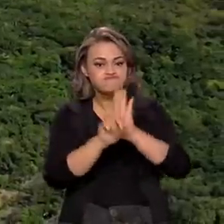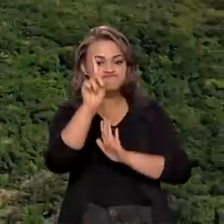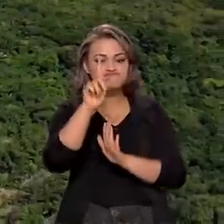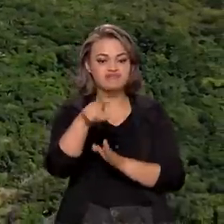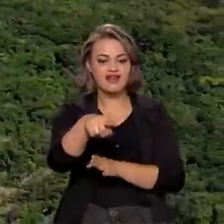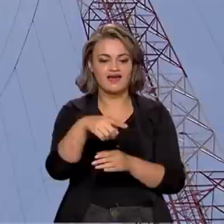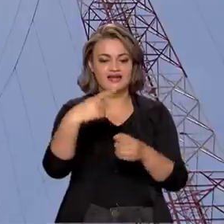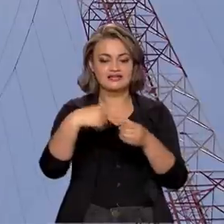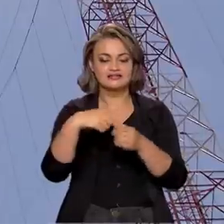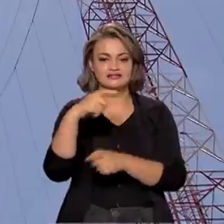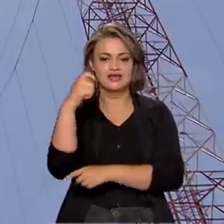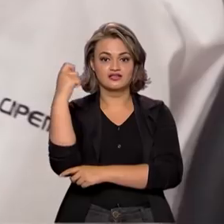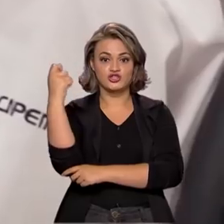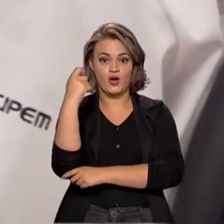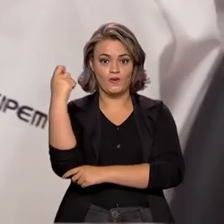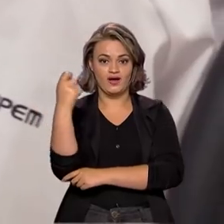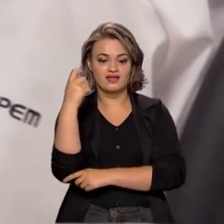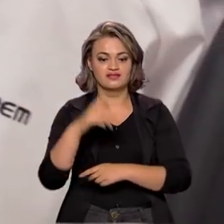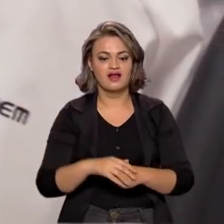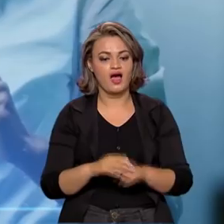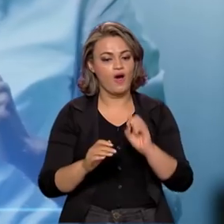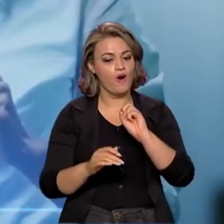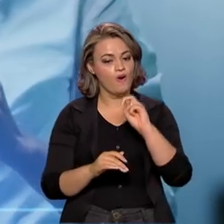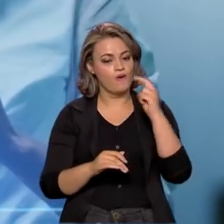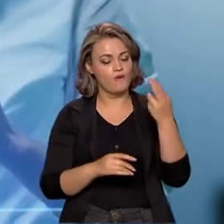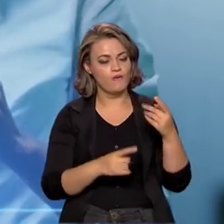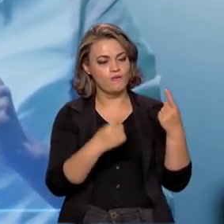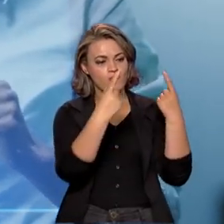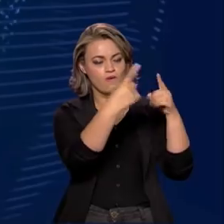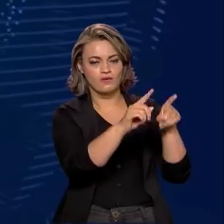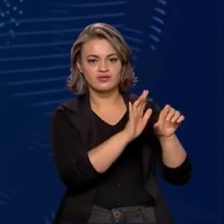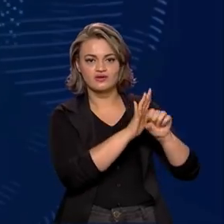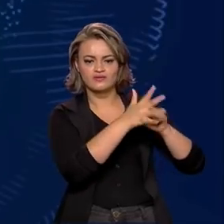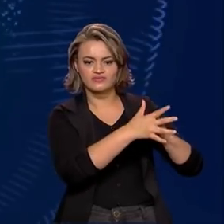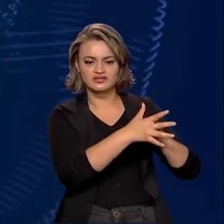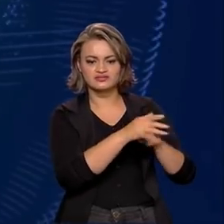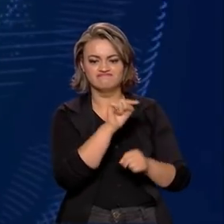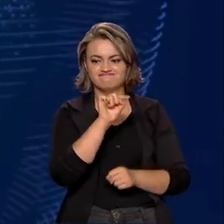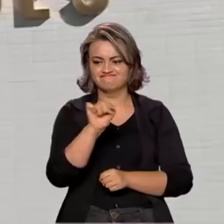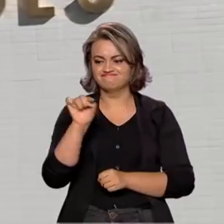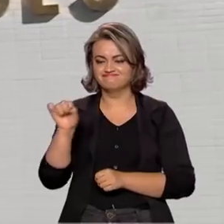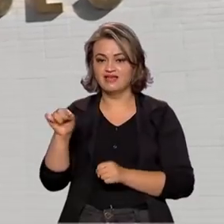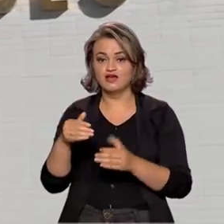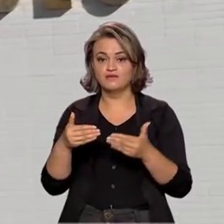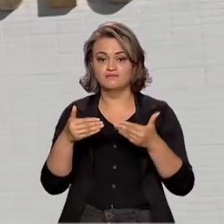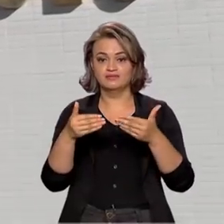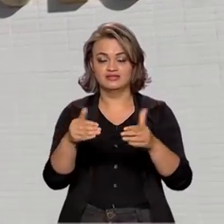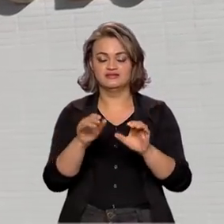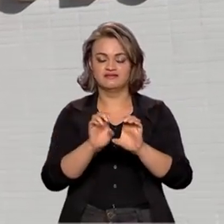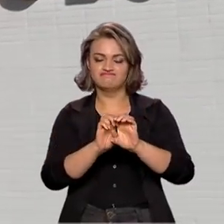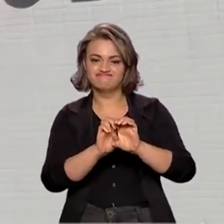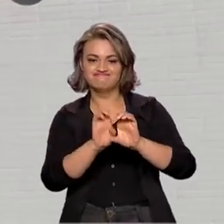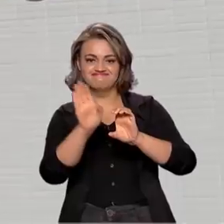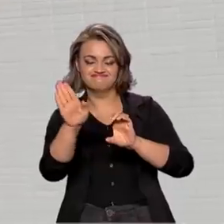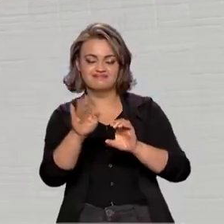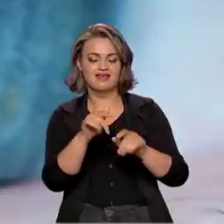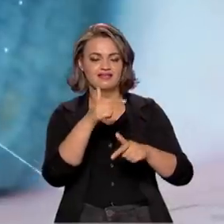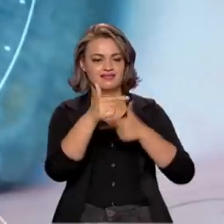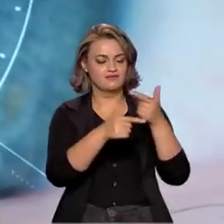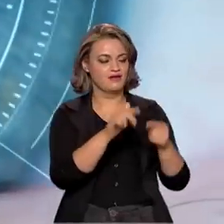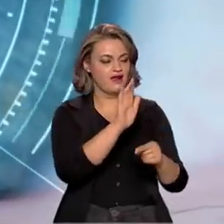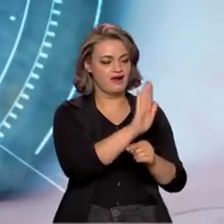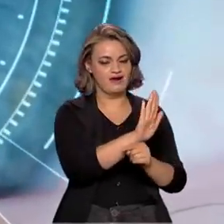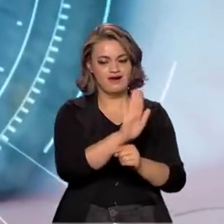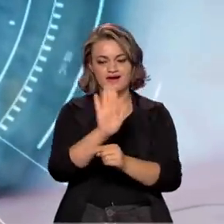centro de lançamentos de Alcântara ou na linha de frente de combate ao coronavírus, o Ministério da Ciência, Tecnologia e Inovações tem